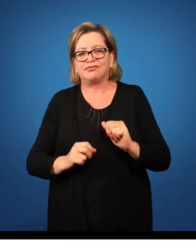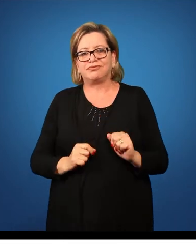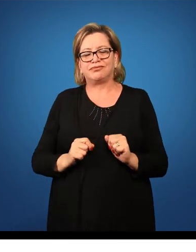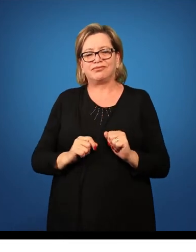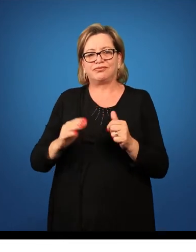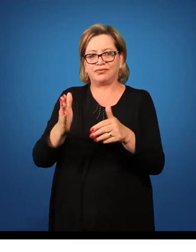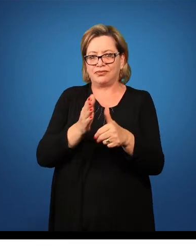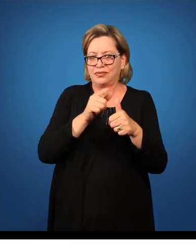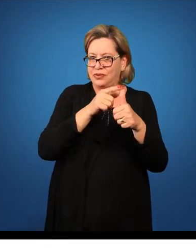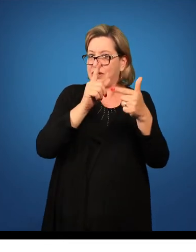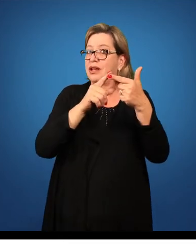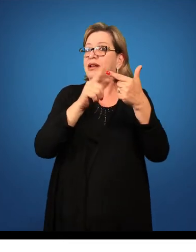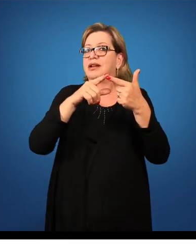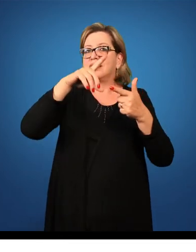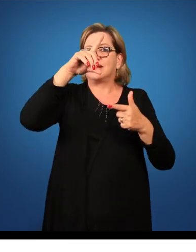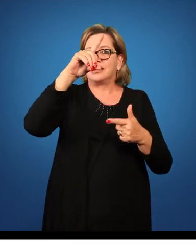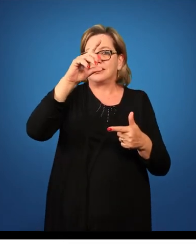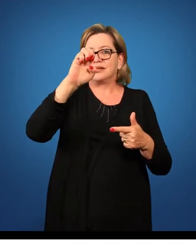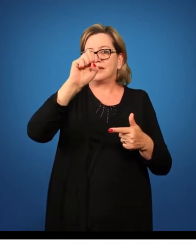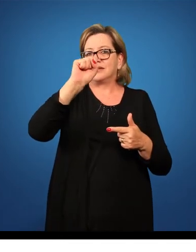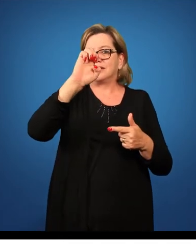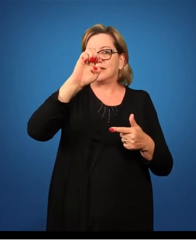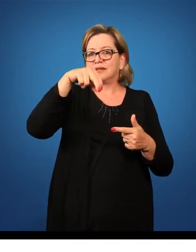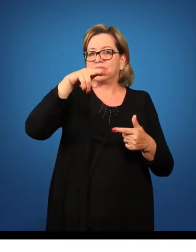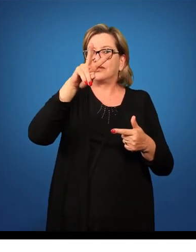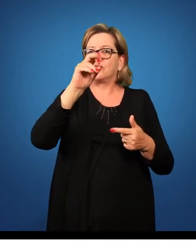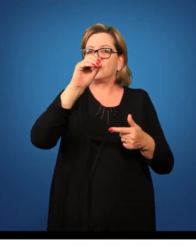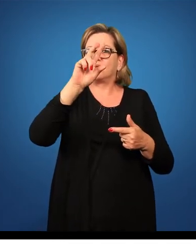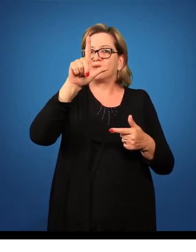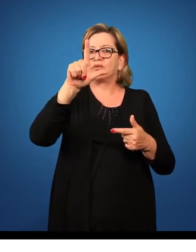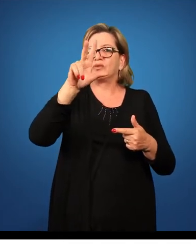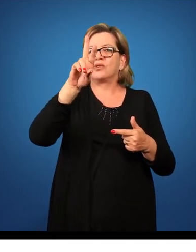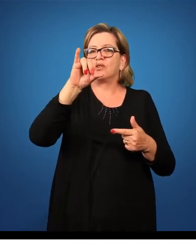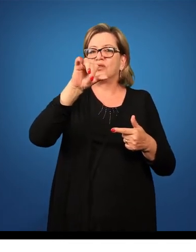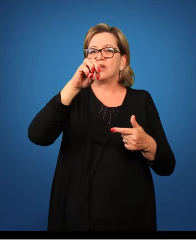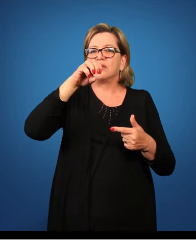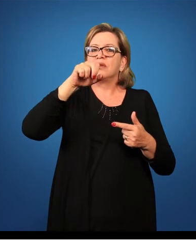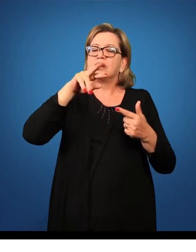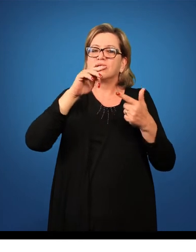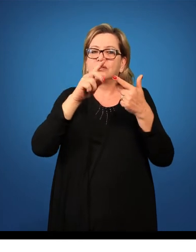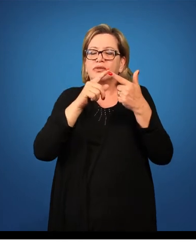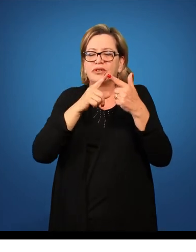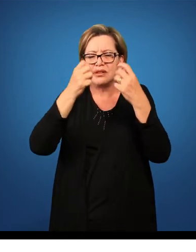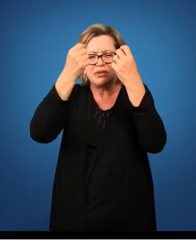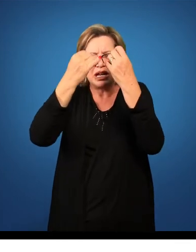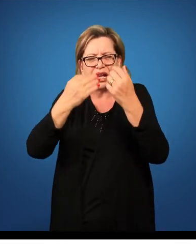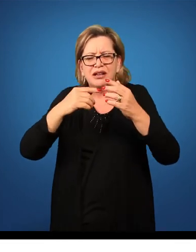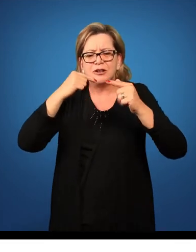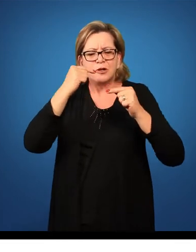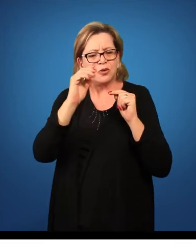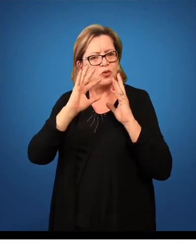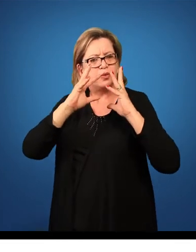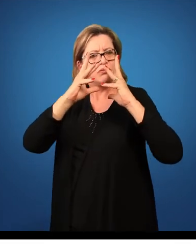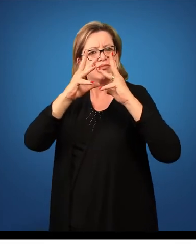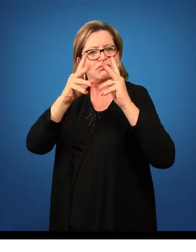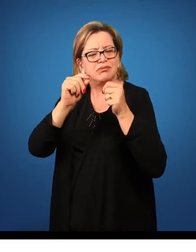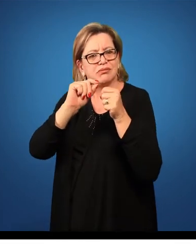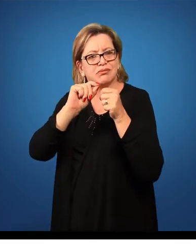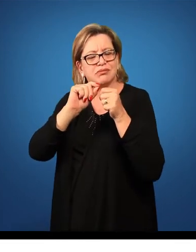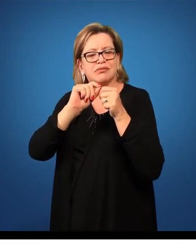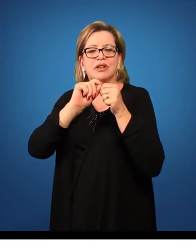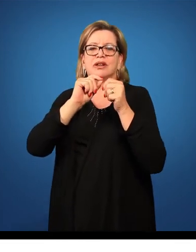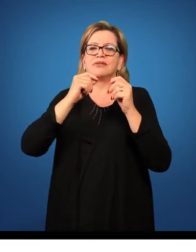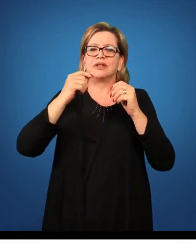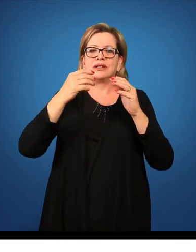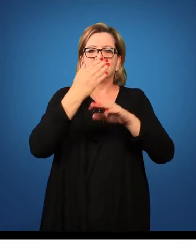No desenvolvimento, vocês vão descrever as etapas do estágio. Cada fase, cada fase deve ser relatada.